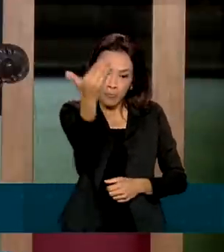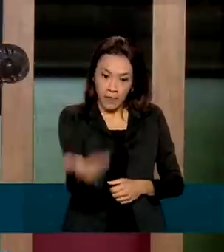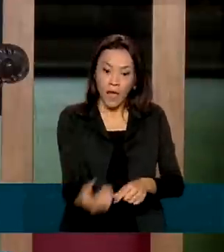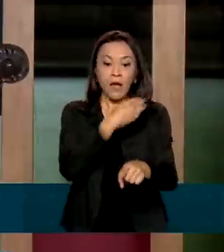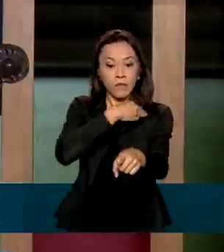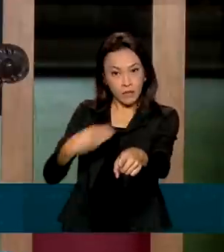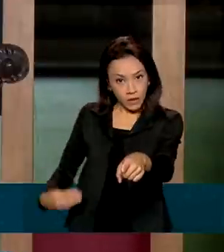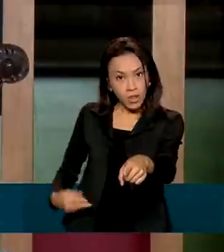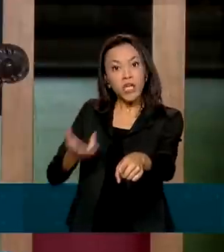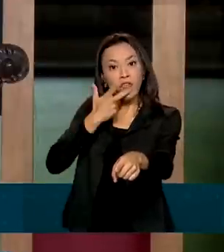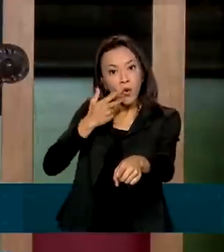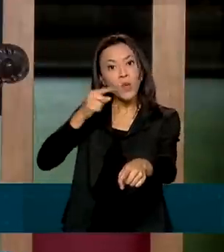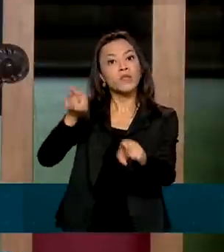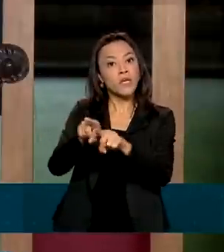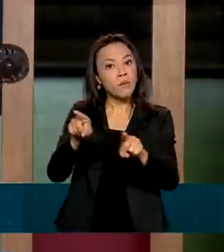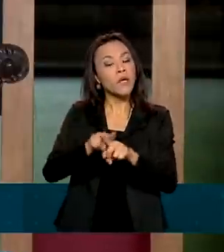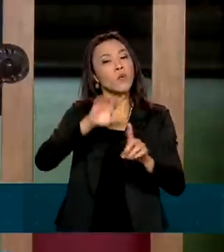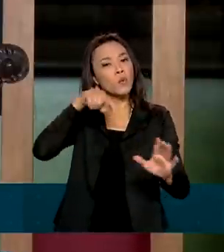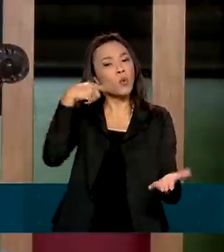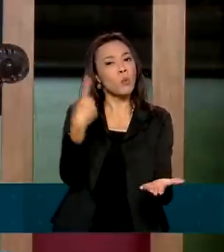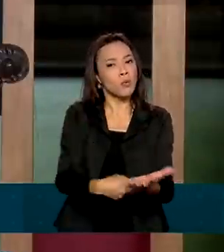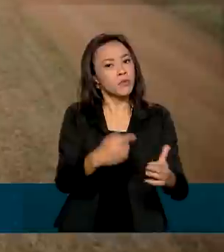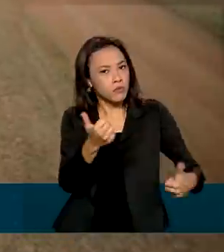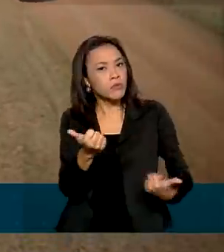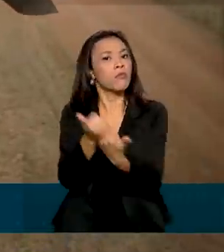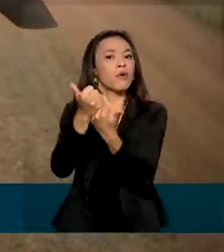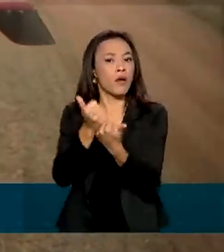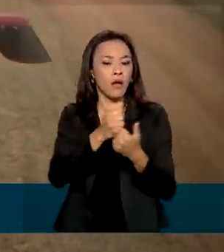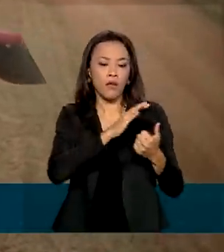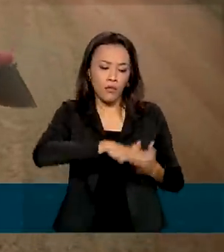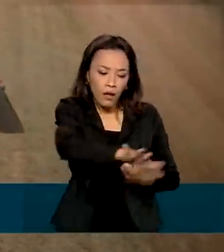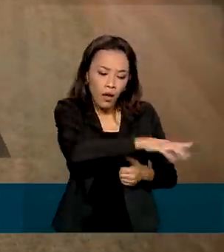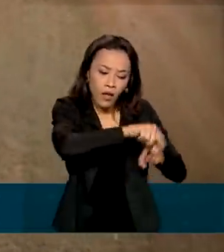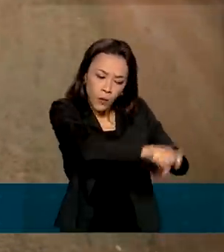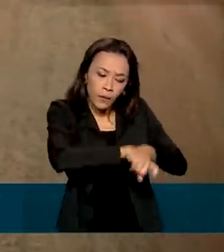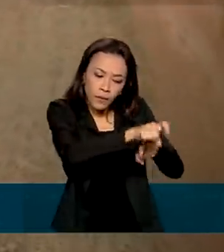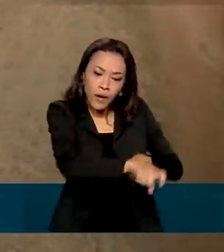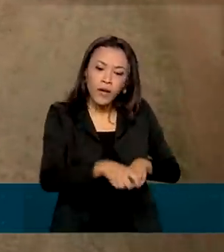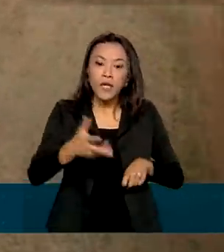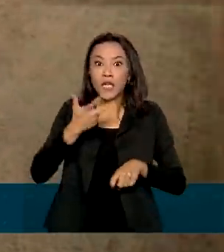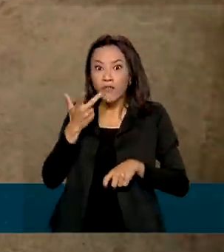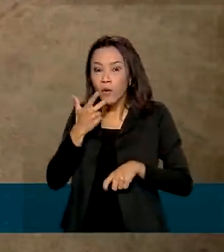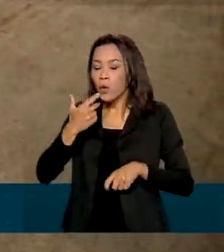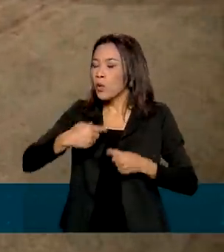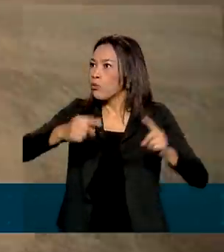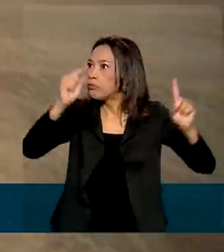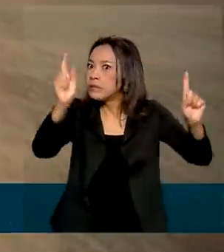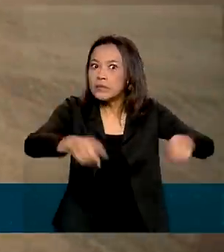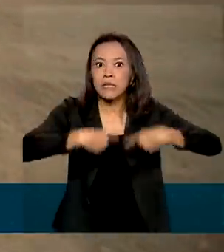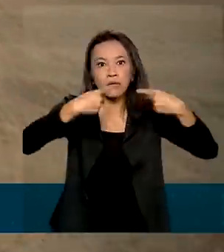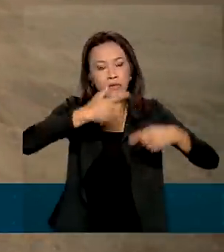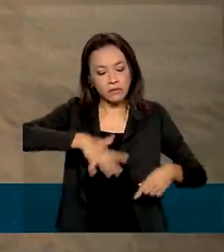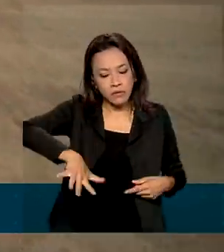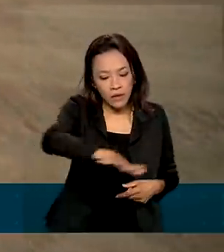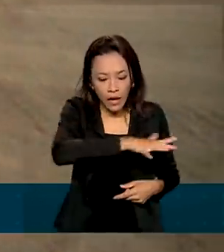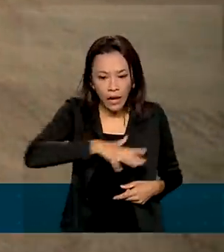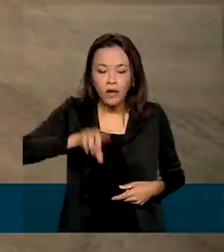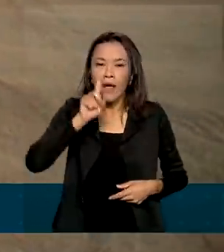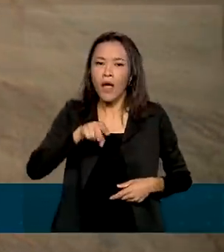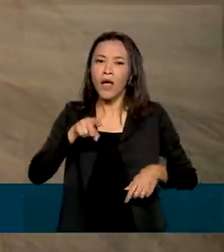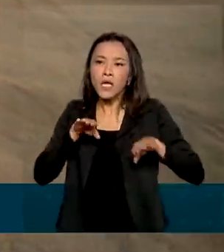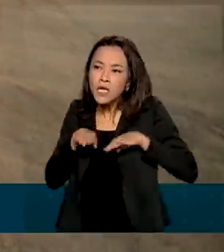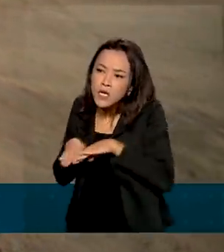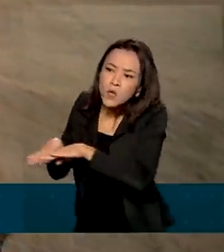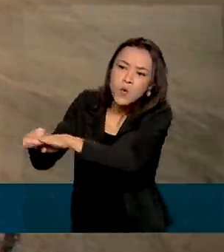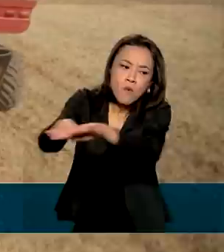reafirmou o papel da agropecuária na agenda climática e destacou que o maior desafio do setor é universalizar